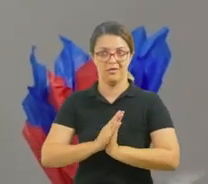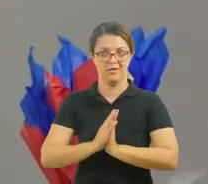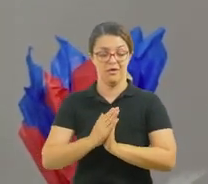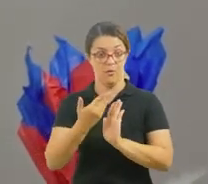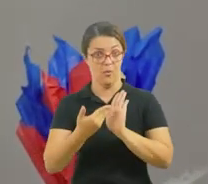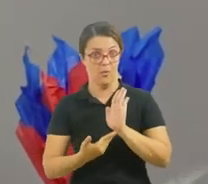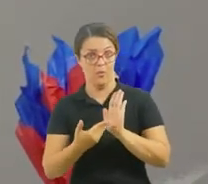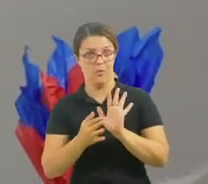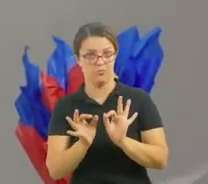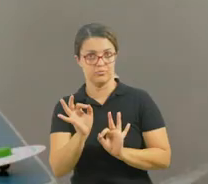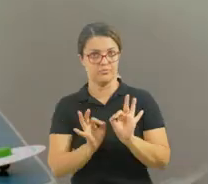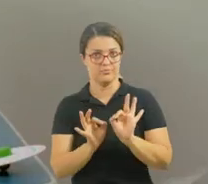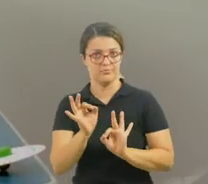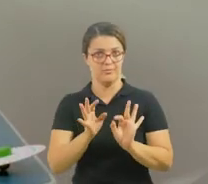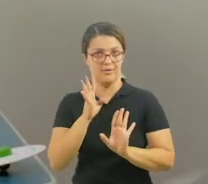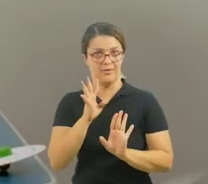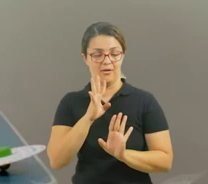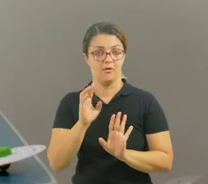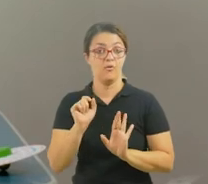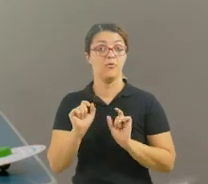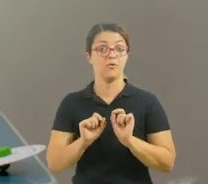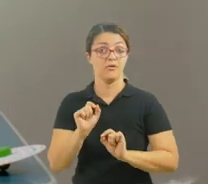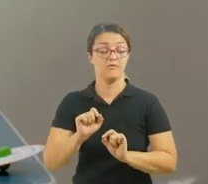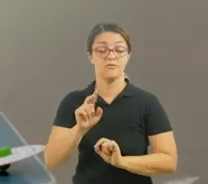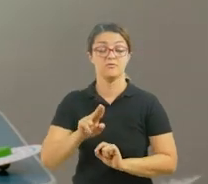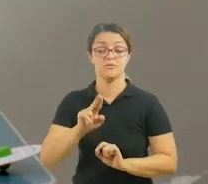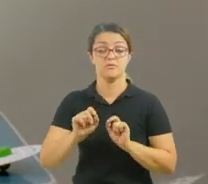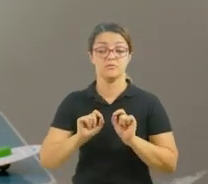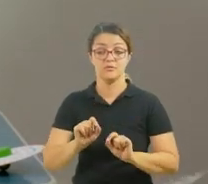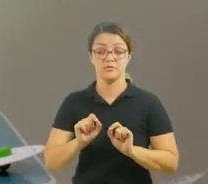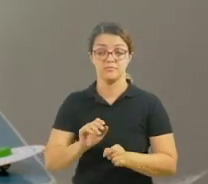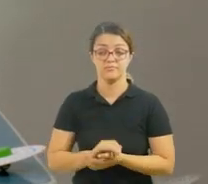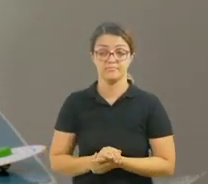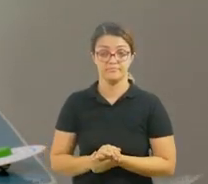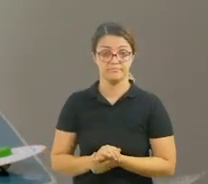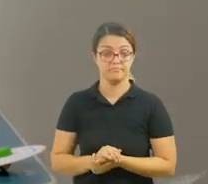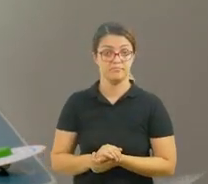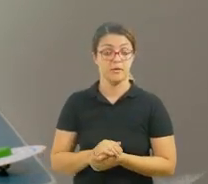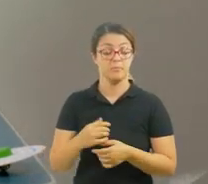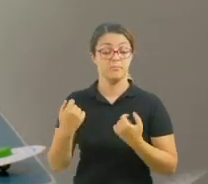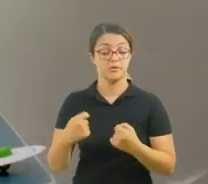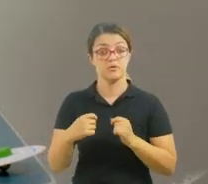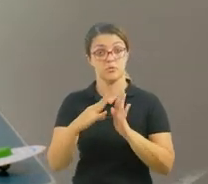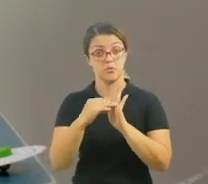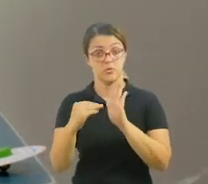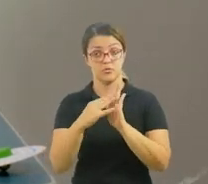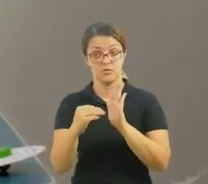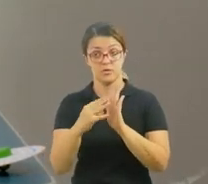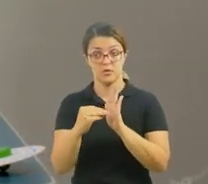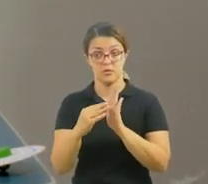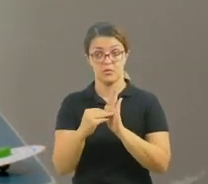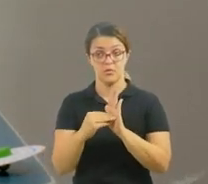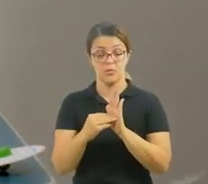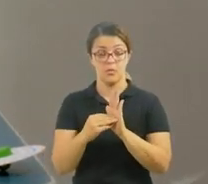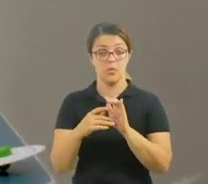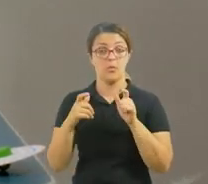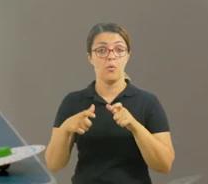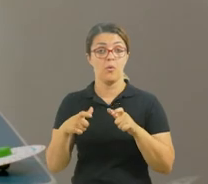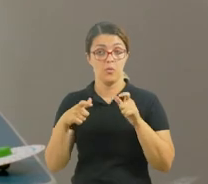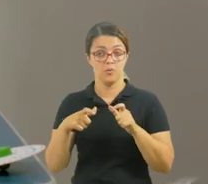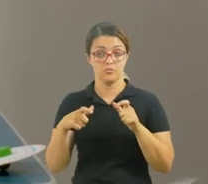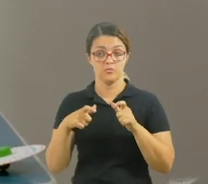Olha só que legal. O que vocês vão precisar? Vão precisar. Vão precisar do molde, tá? Aonde vocês irão